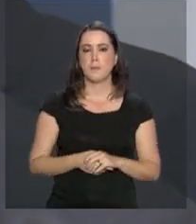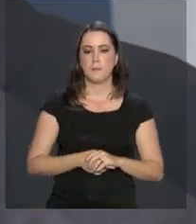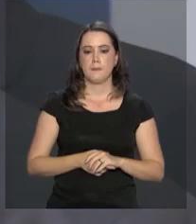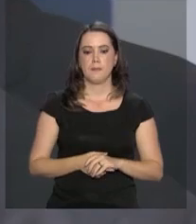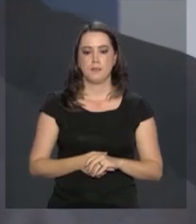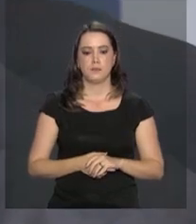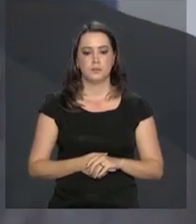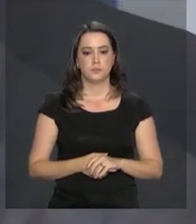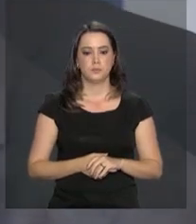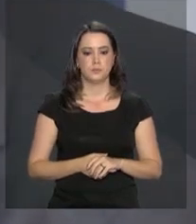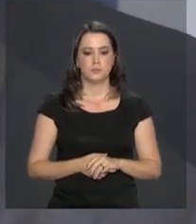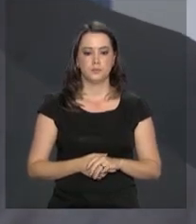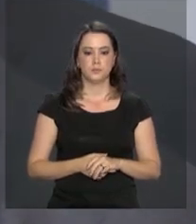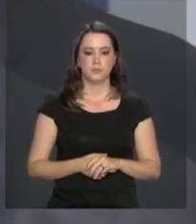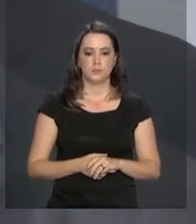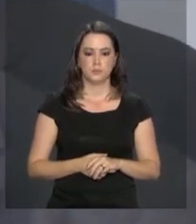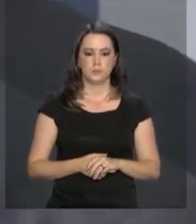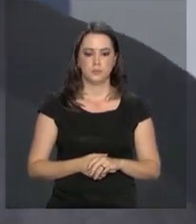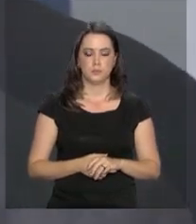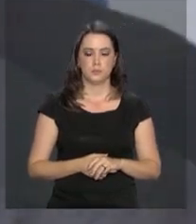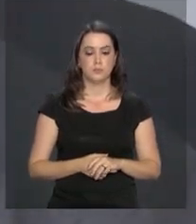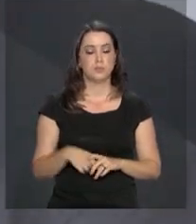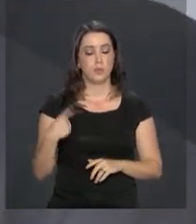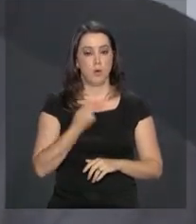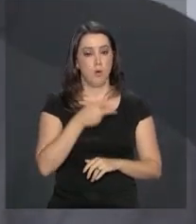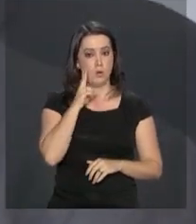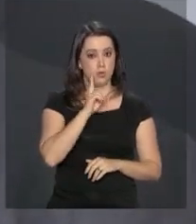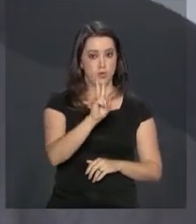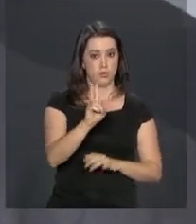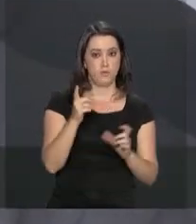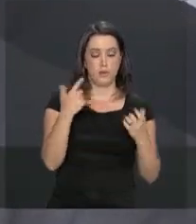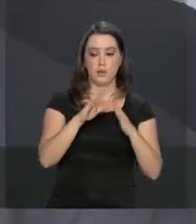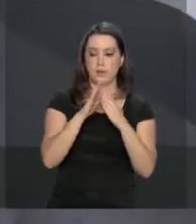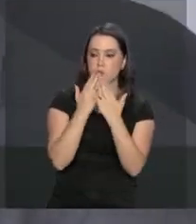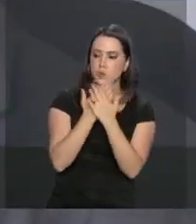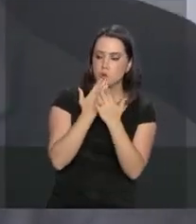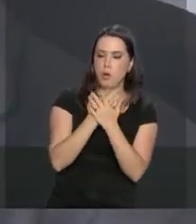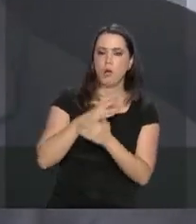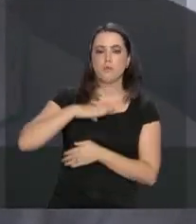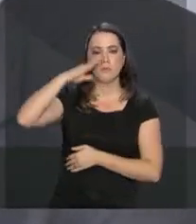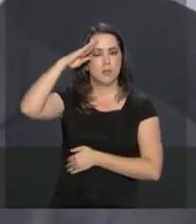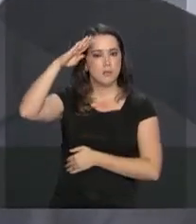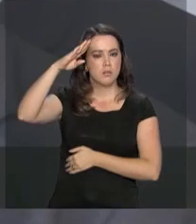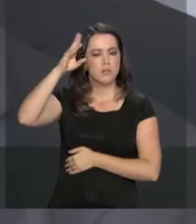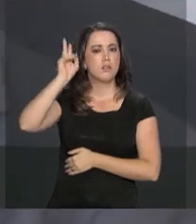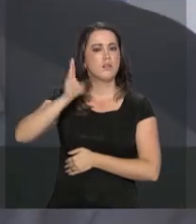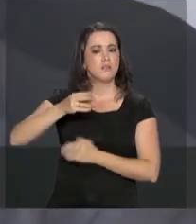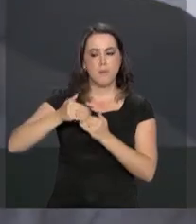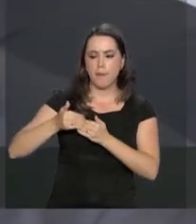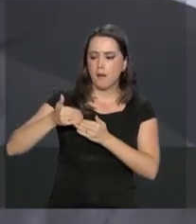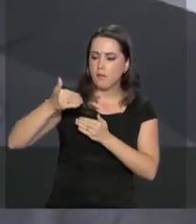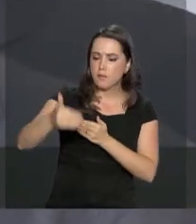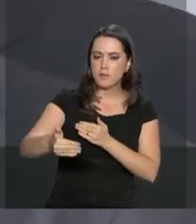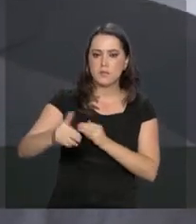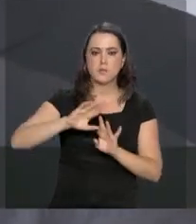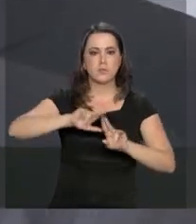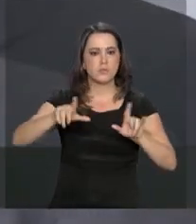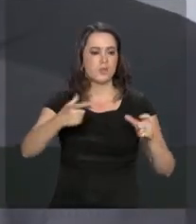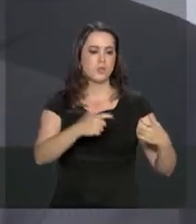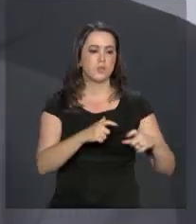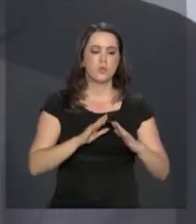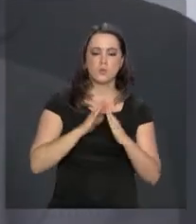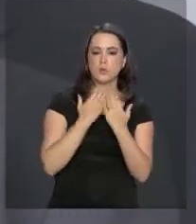Hoje nós vemos que os colégios militarizados, colégios militares, estão na frente em grande parte dos demais.